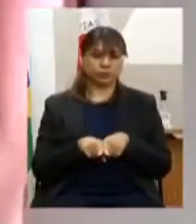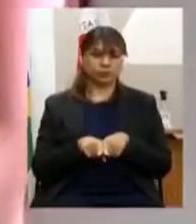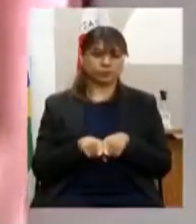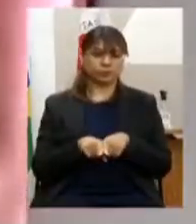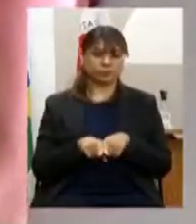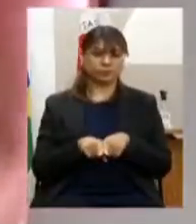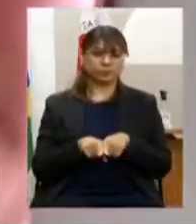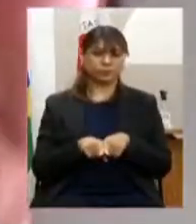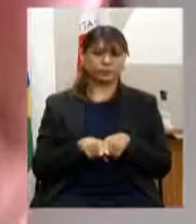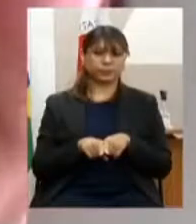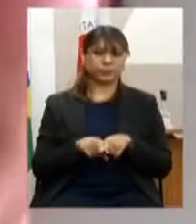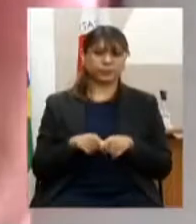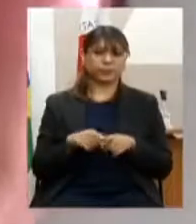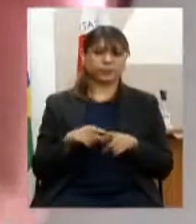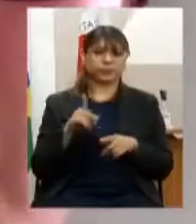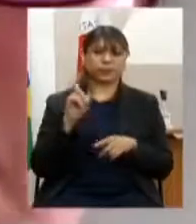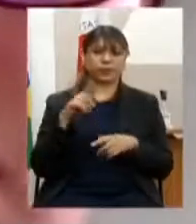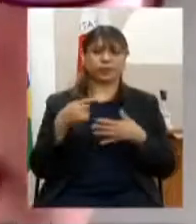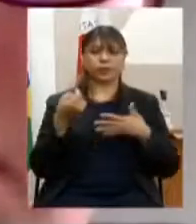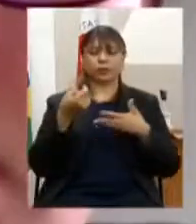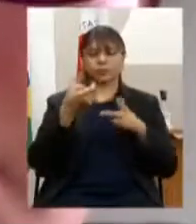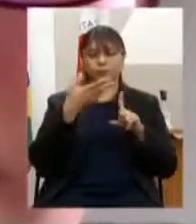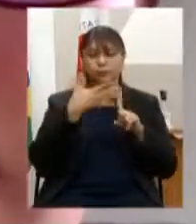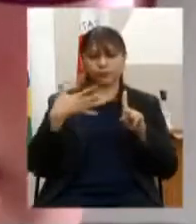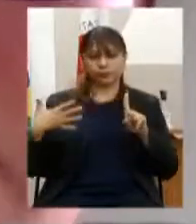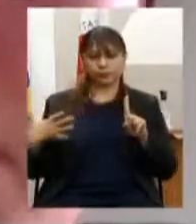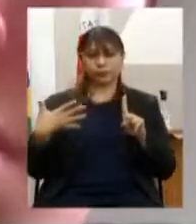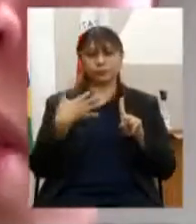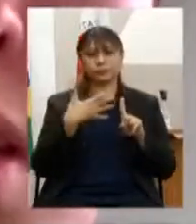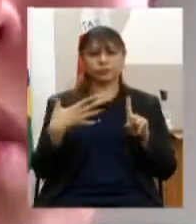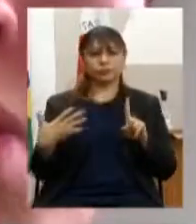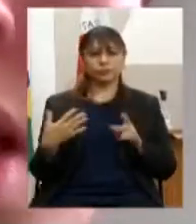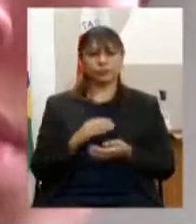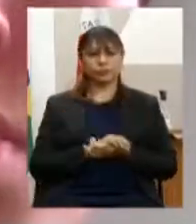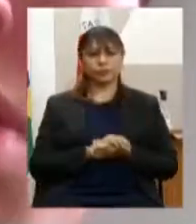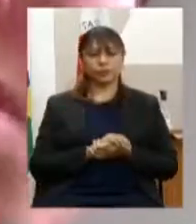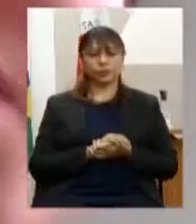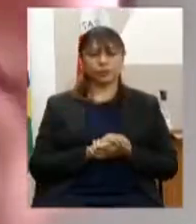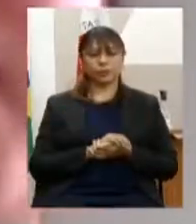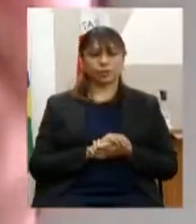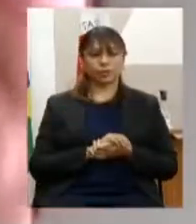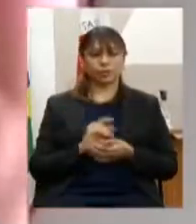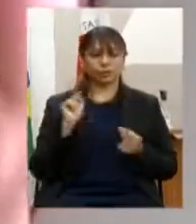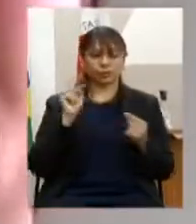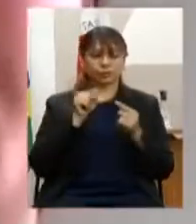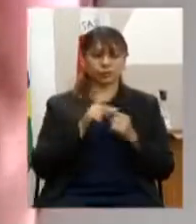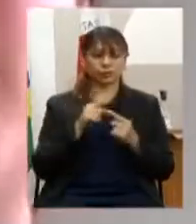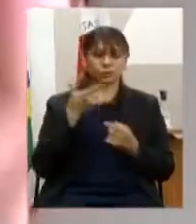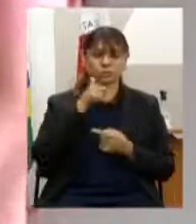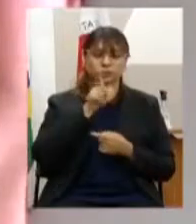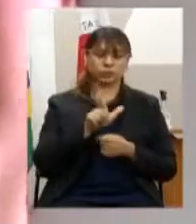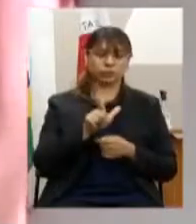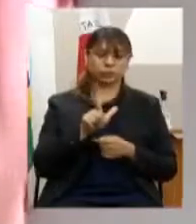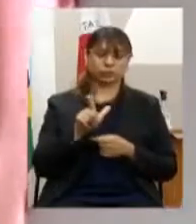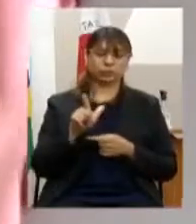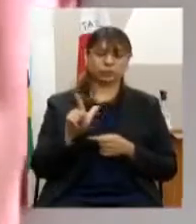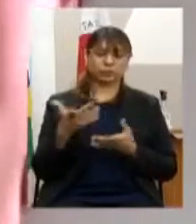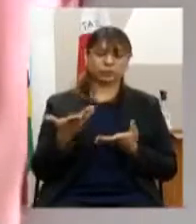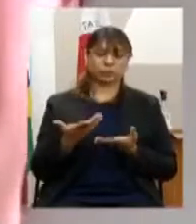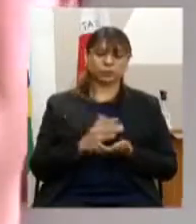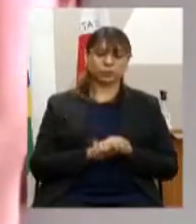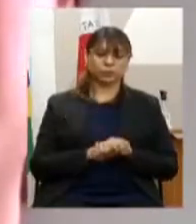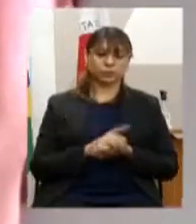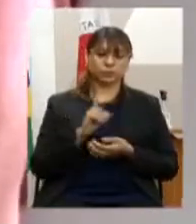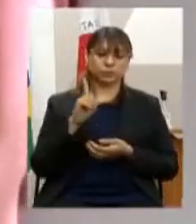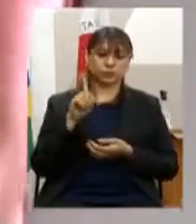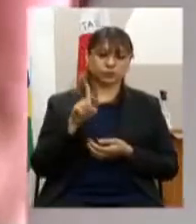LGBT com unidade orçamentária no fundo estadual de saúde com a finalidade de promover atendimento integral a lésbicas gays